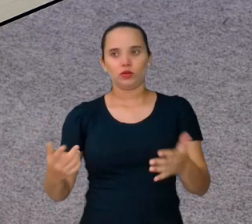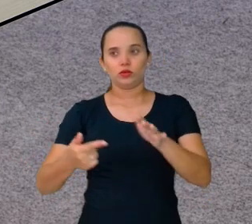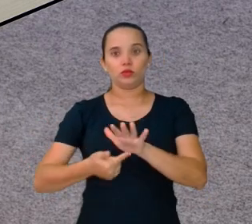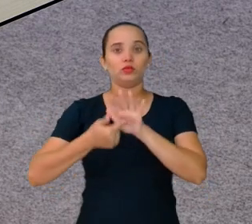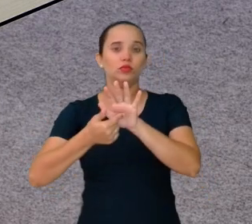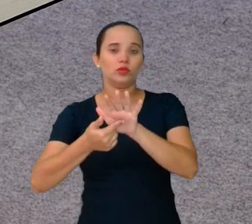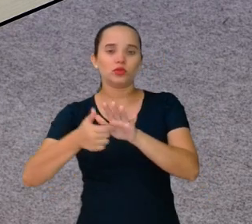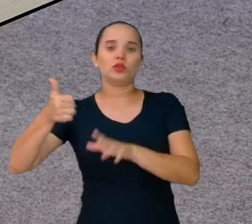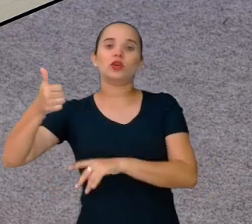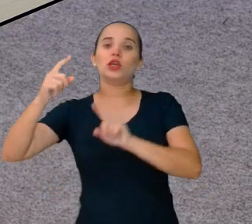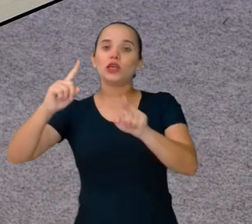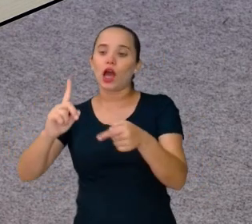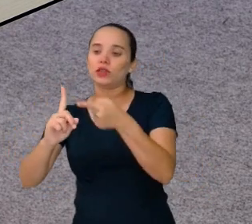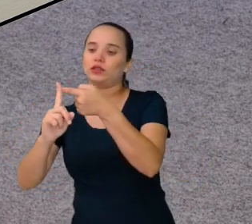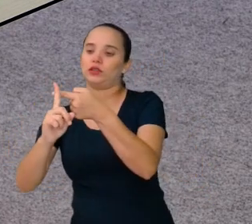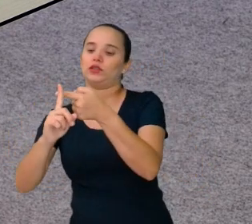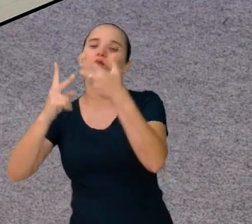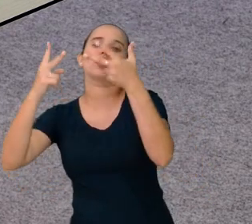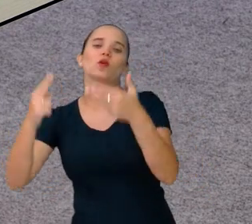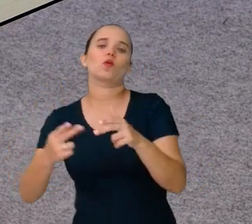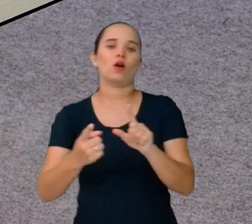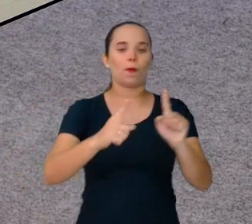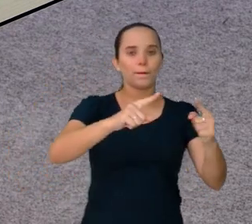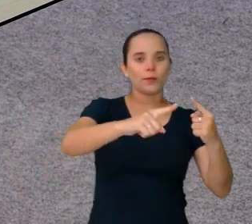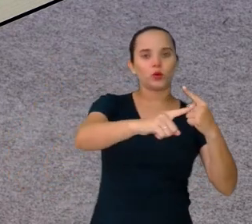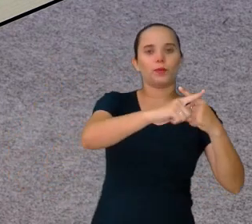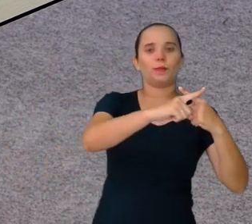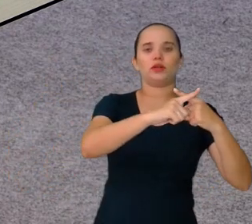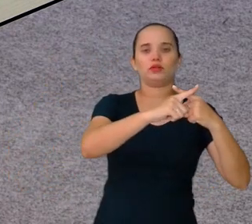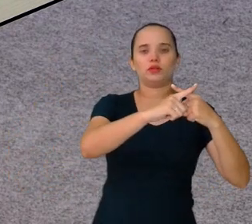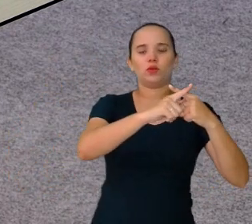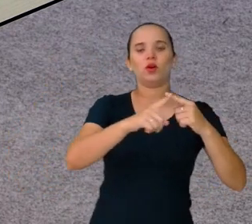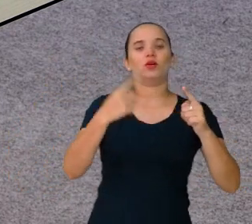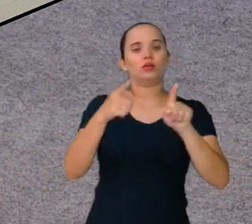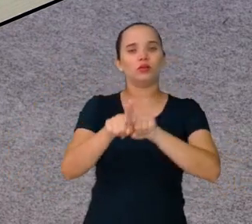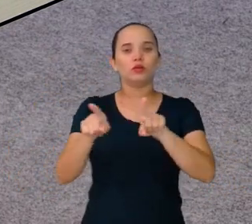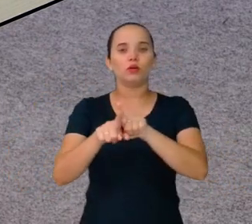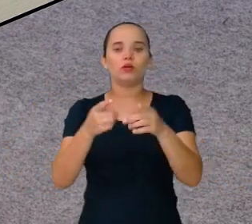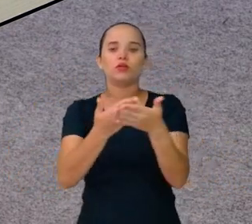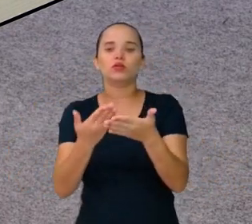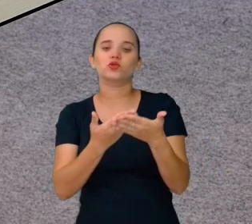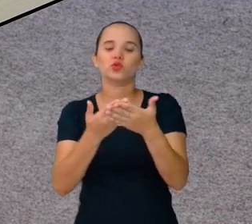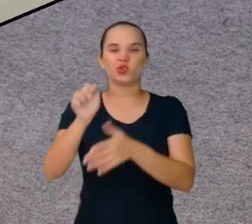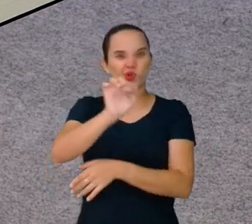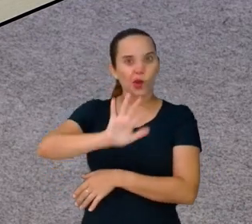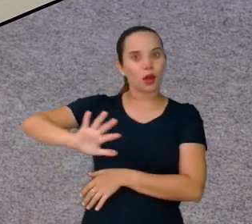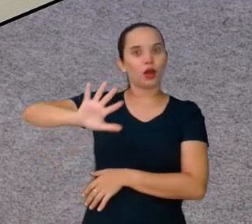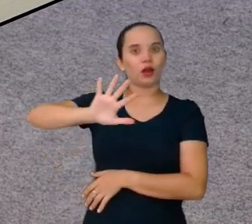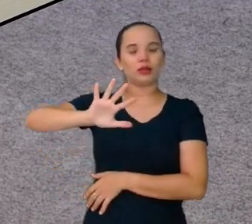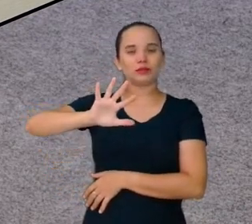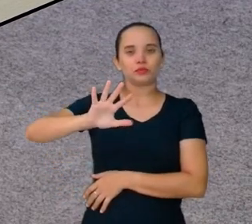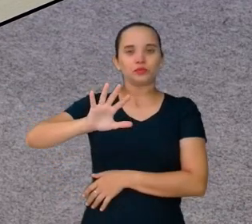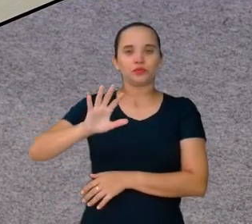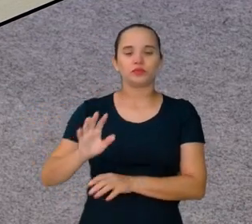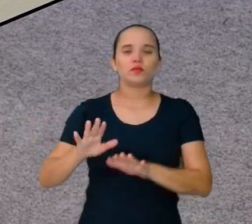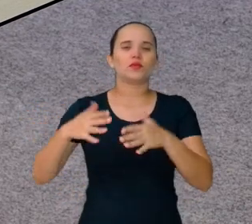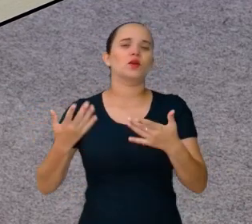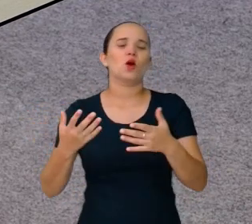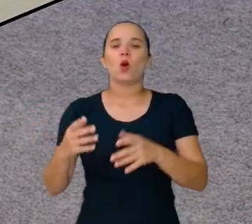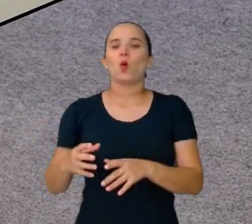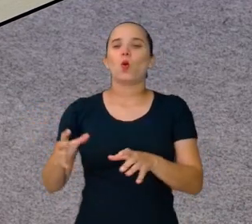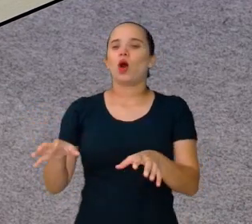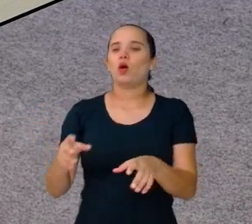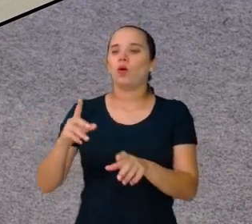coisa que multiplicar. E estamos trabalhando com a área. Qual é a fórmula da área do retângulo? Base vezes altura. O que